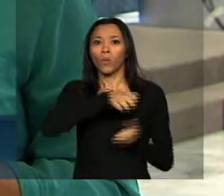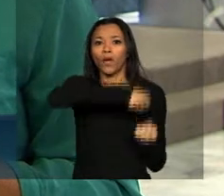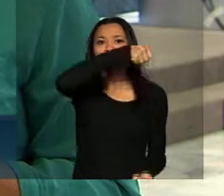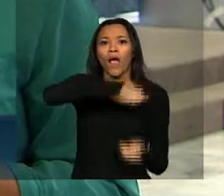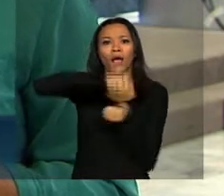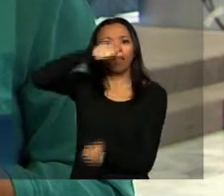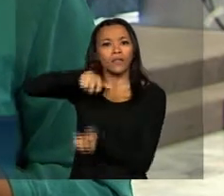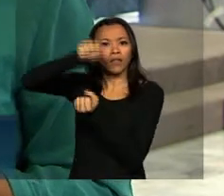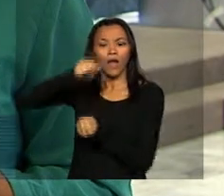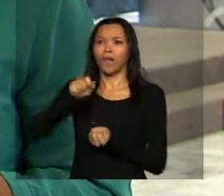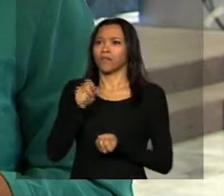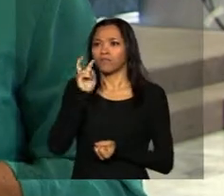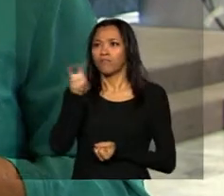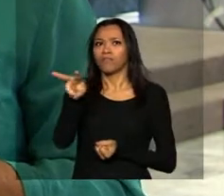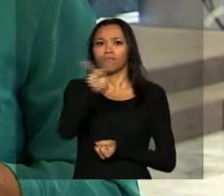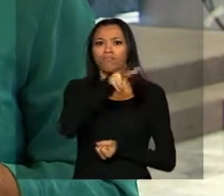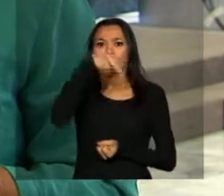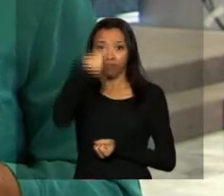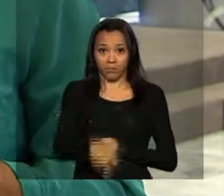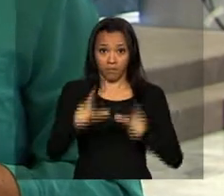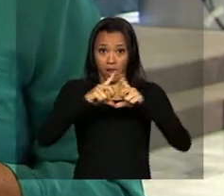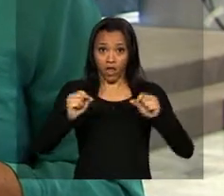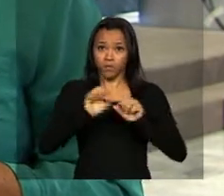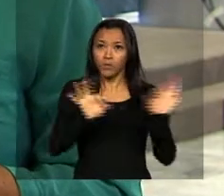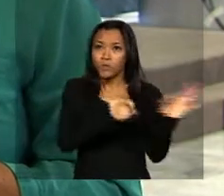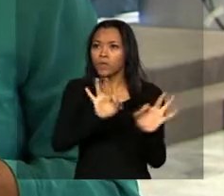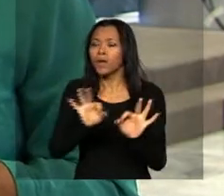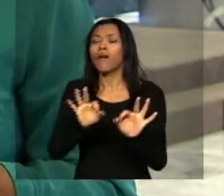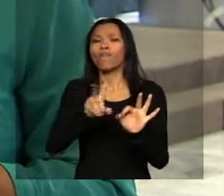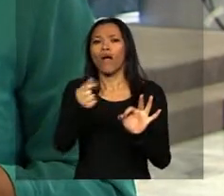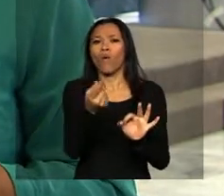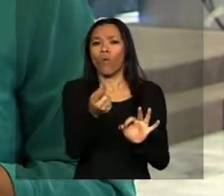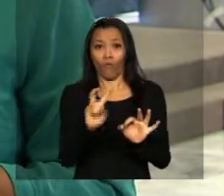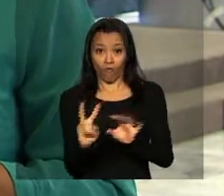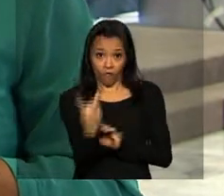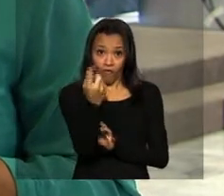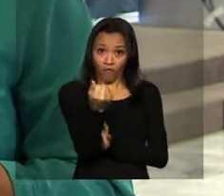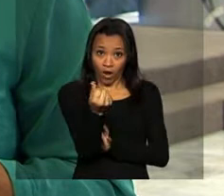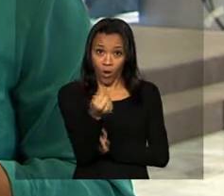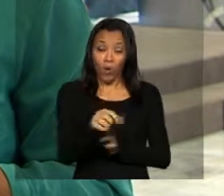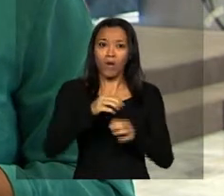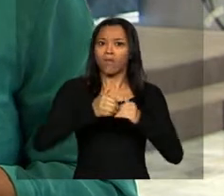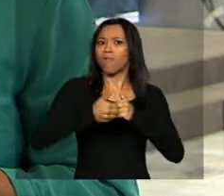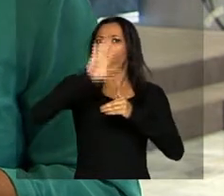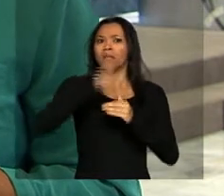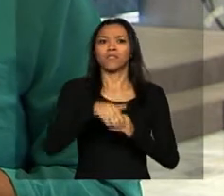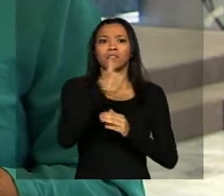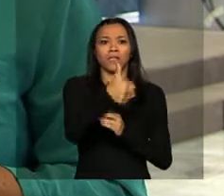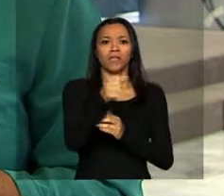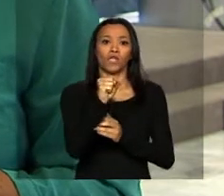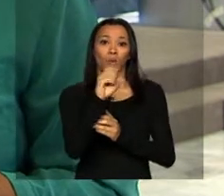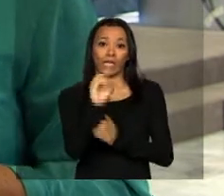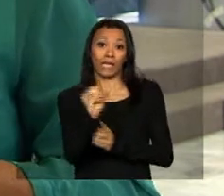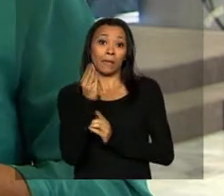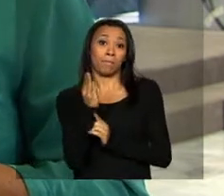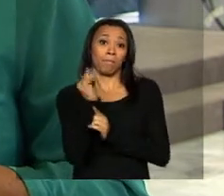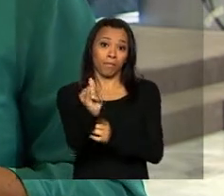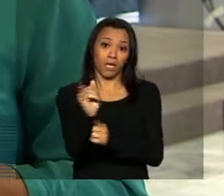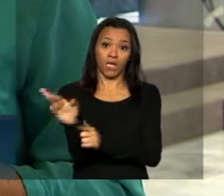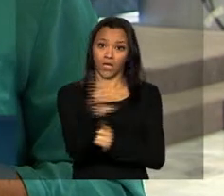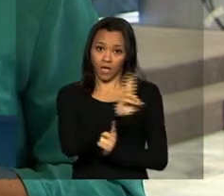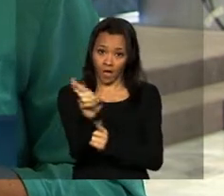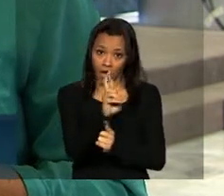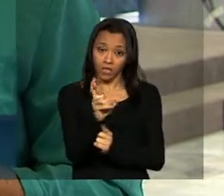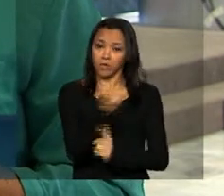Nobre do Palácio do Planalto informam que o valor vai superar os 180 bilhões de reais. Na